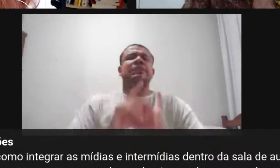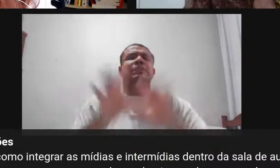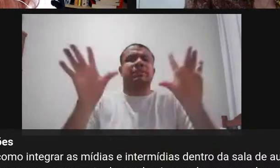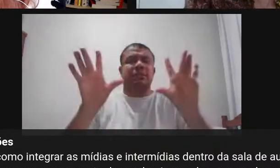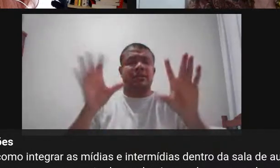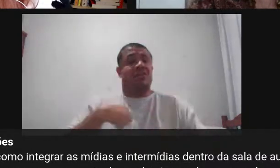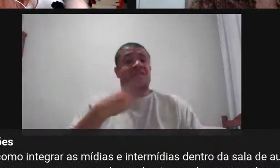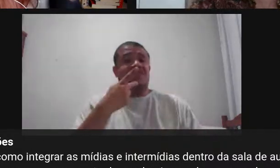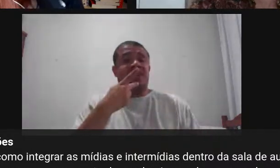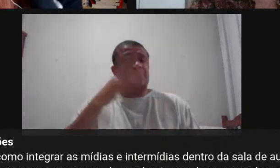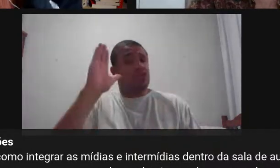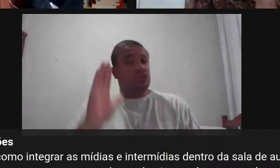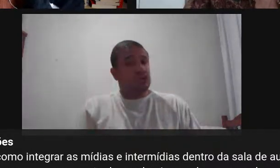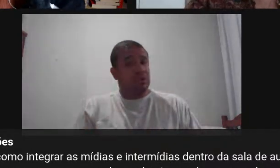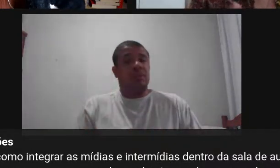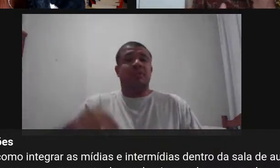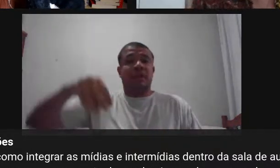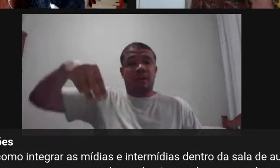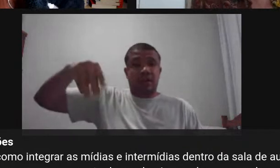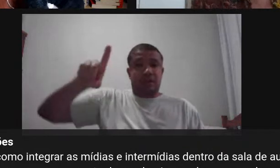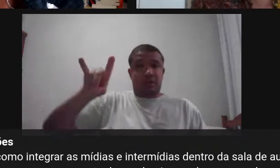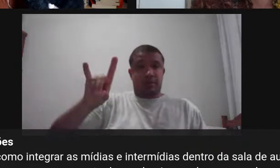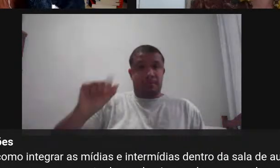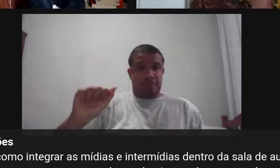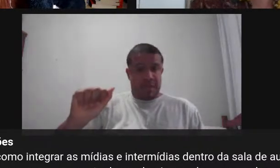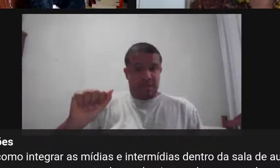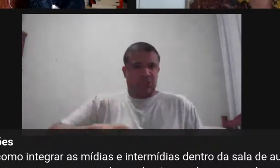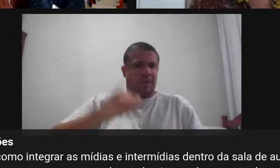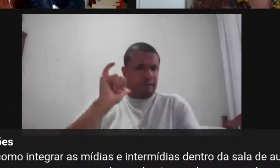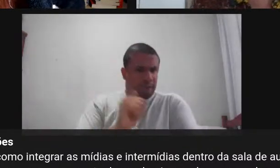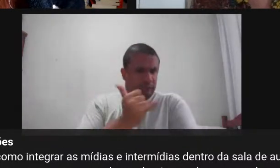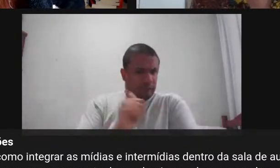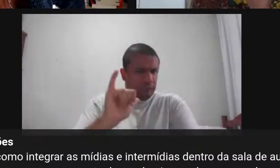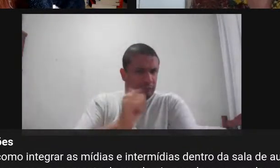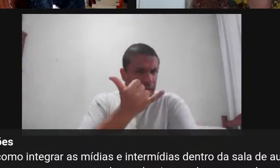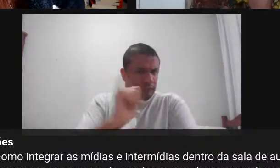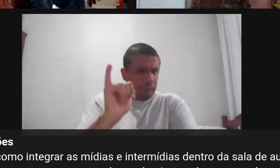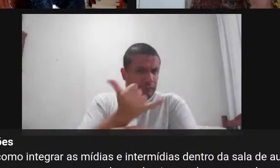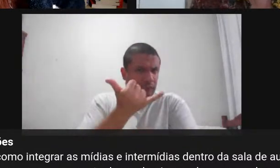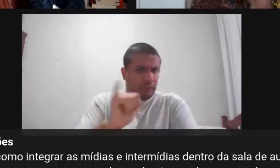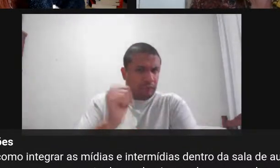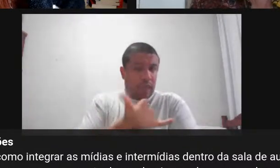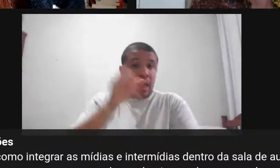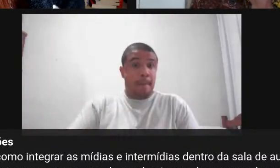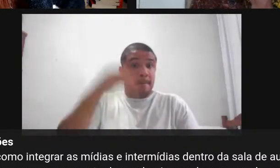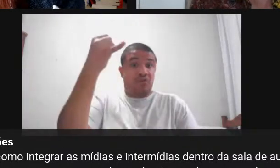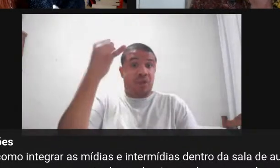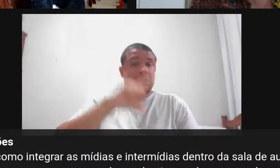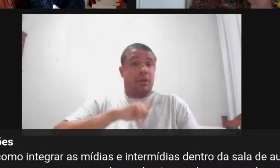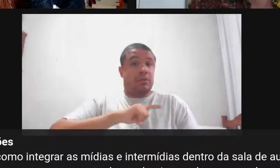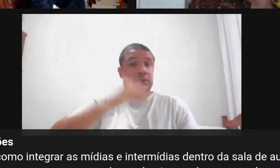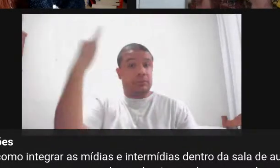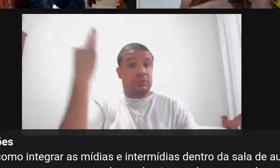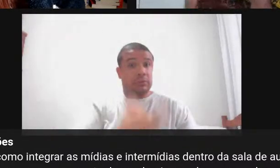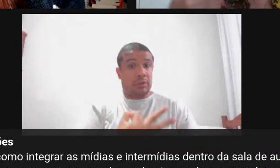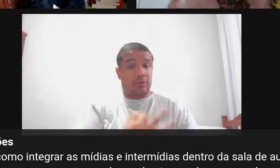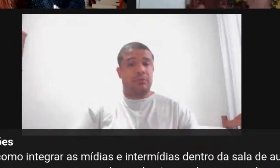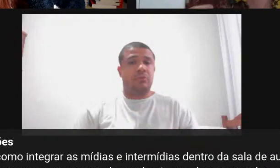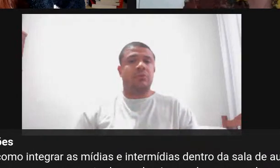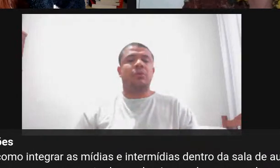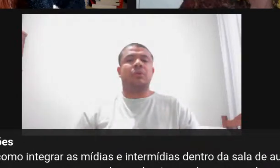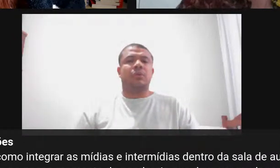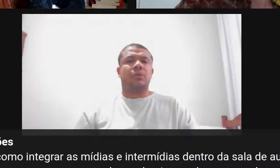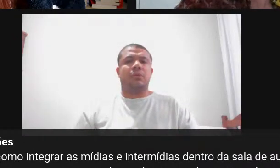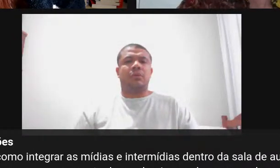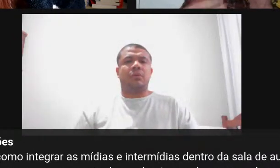tem ali a mídia técnica né que eu acho que agora é hora realmente de tirar proveito né porque realmente ficar na